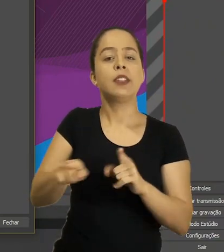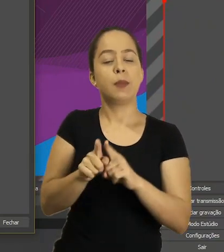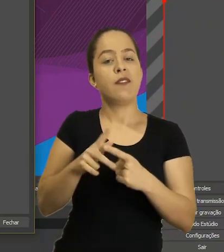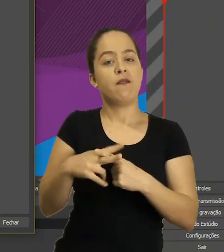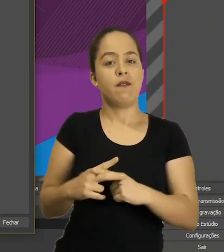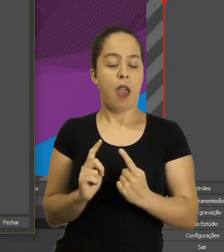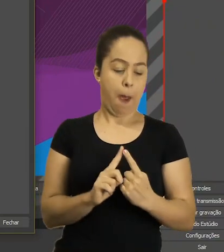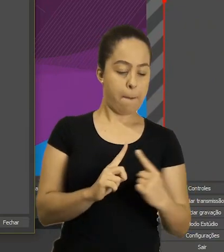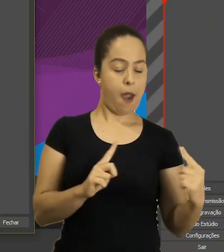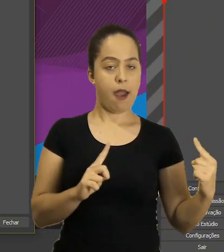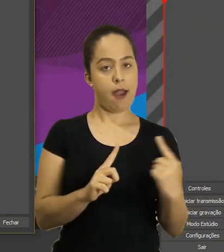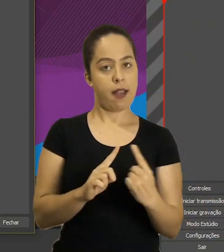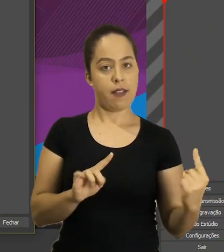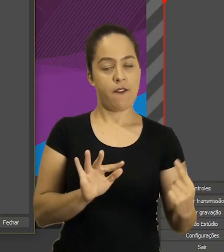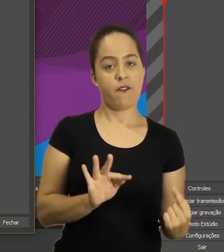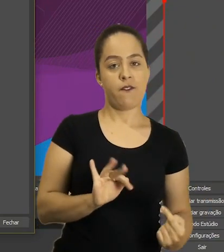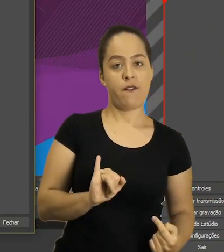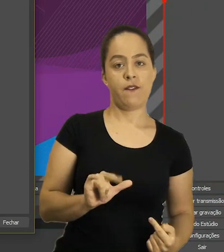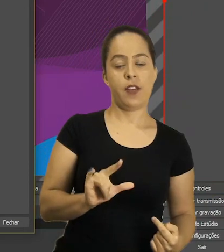Que também tem vários.